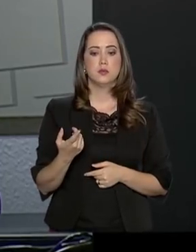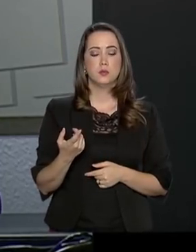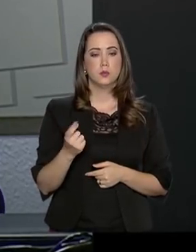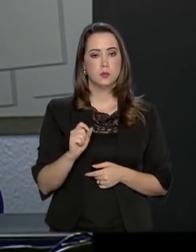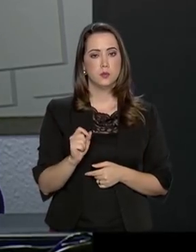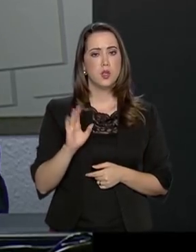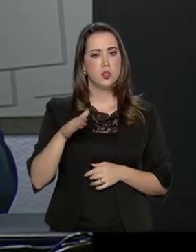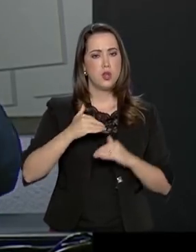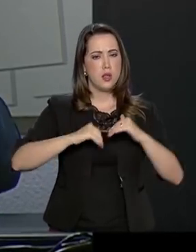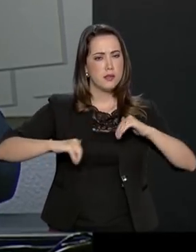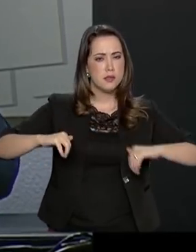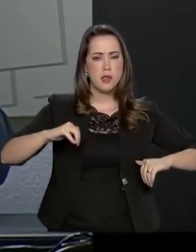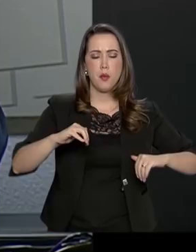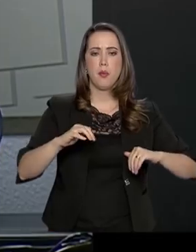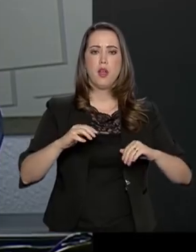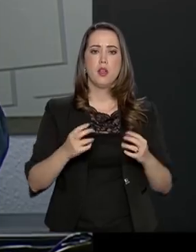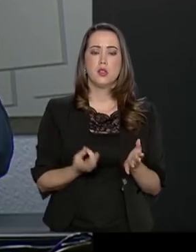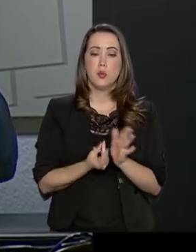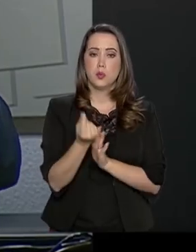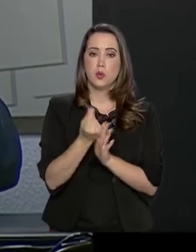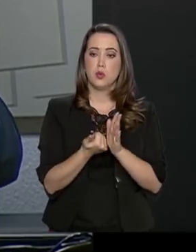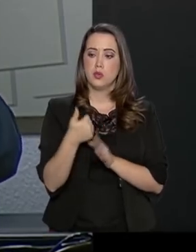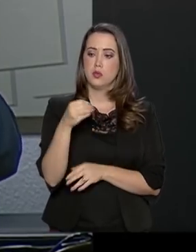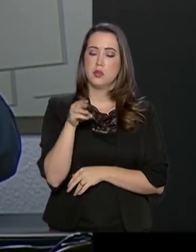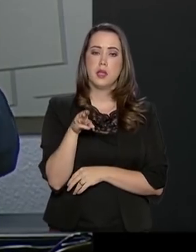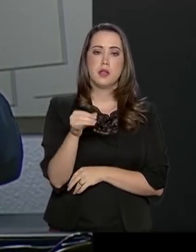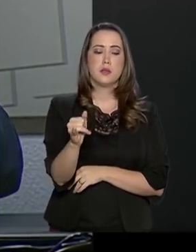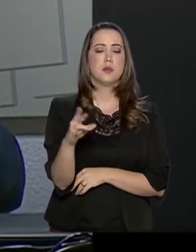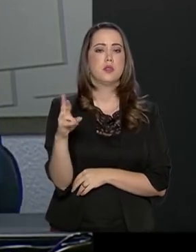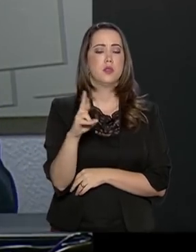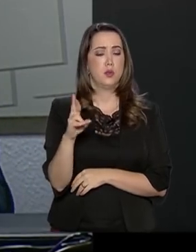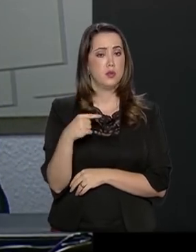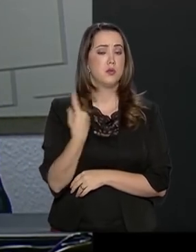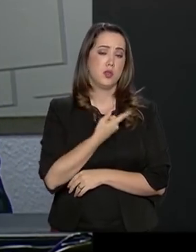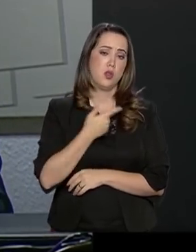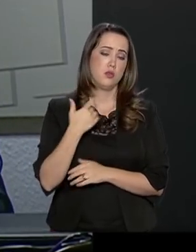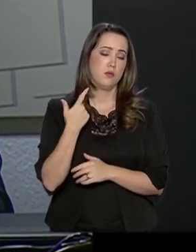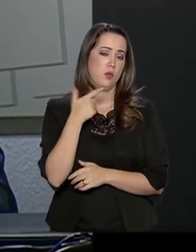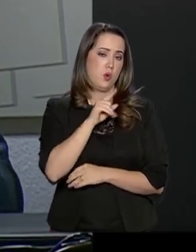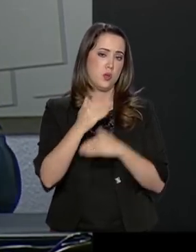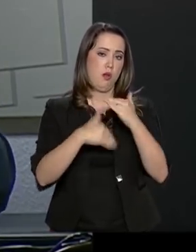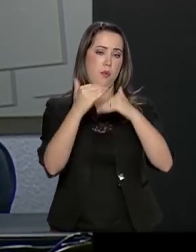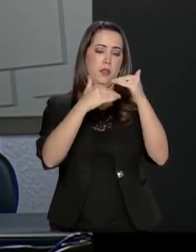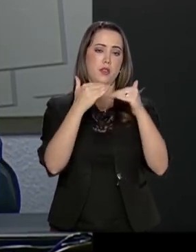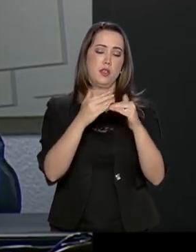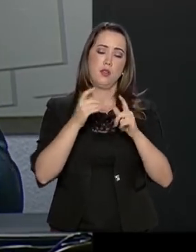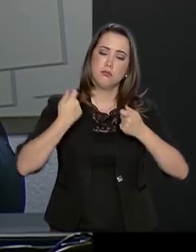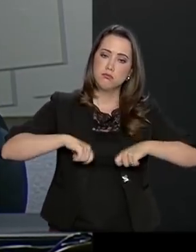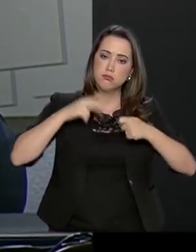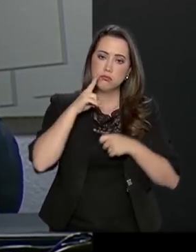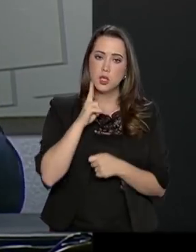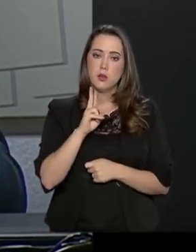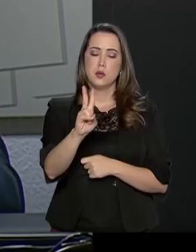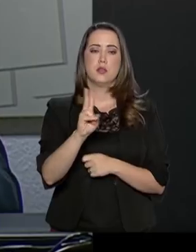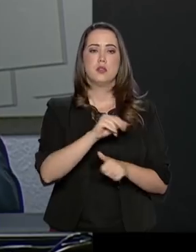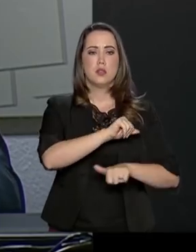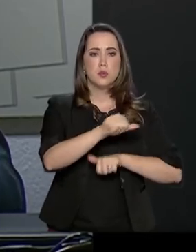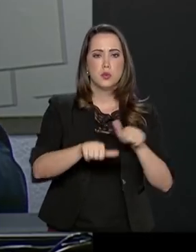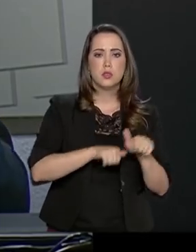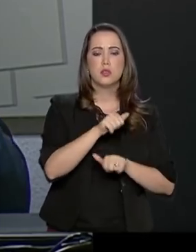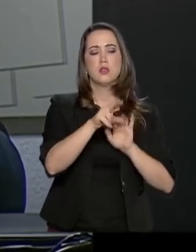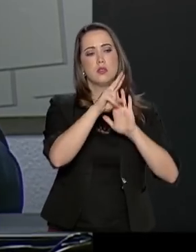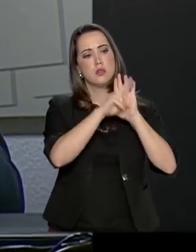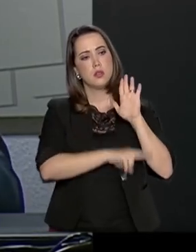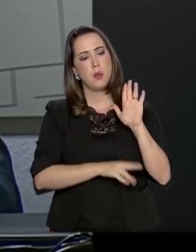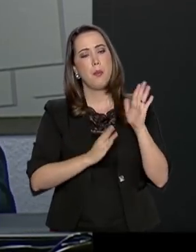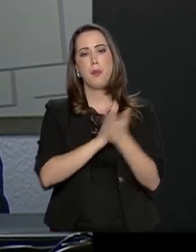Já separamos no orçamento monetário 10 bilhões, mas eu acho que nós vamos conseguir aumentar isso dependendo justamente se a reforma da Previdência